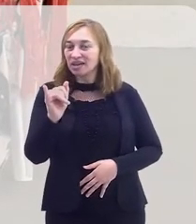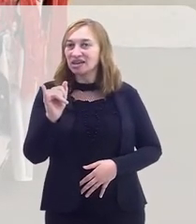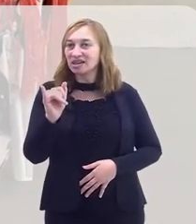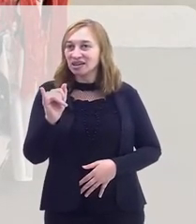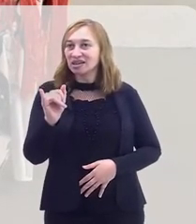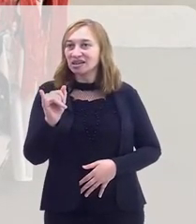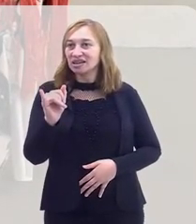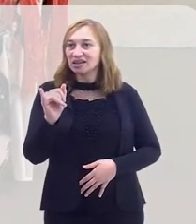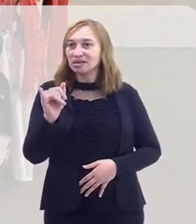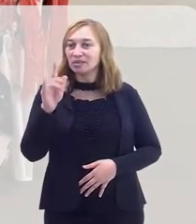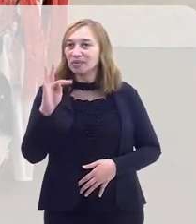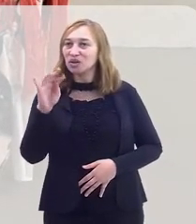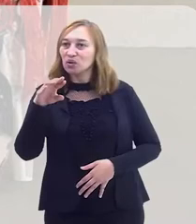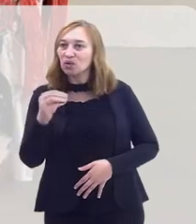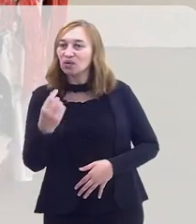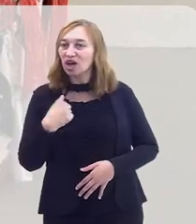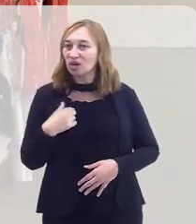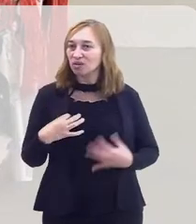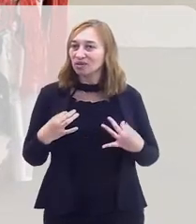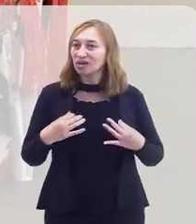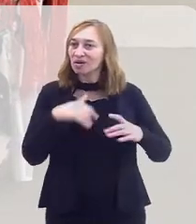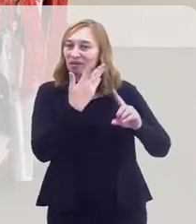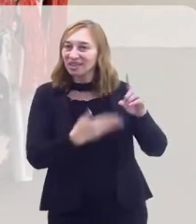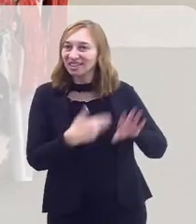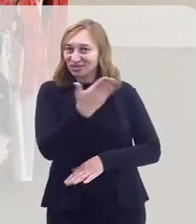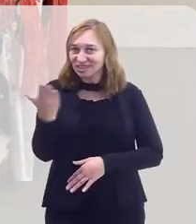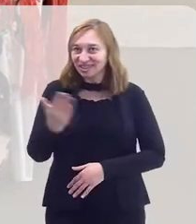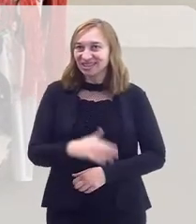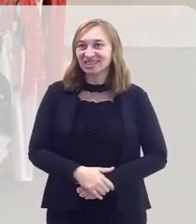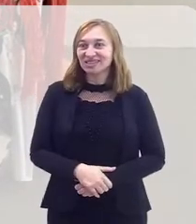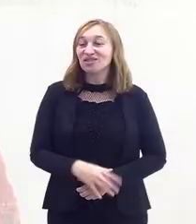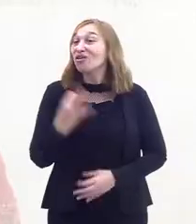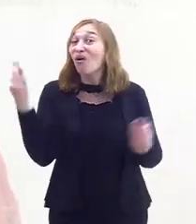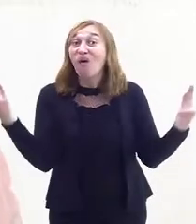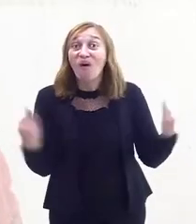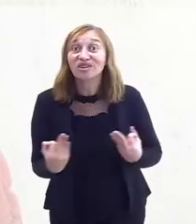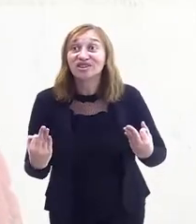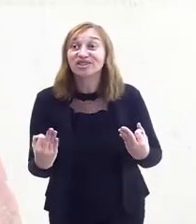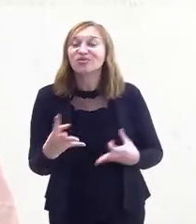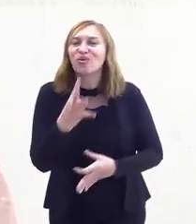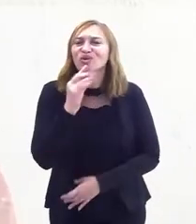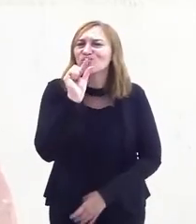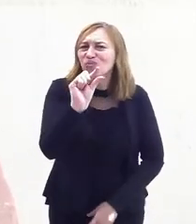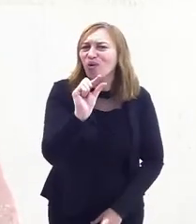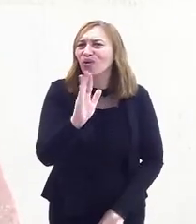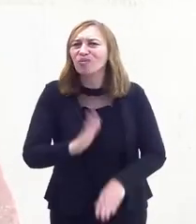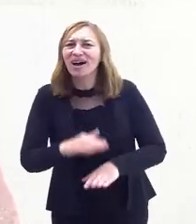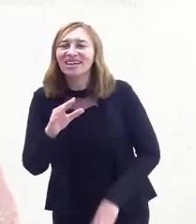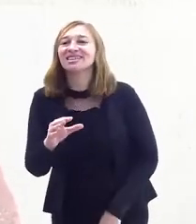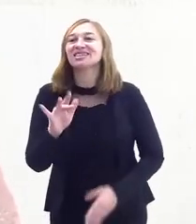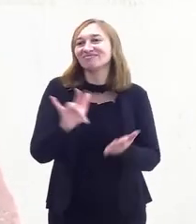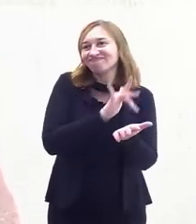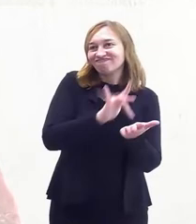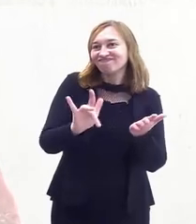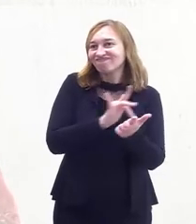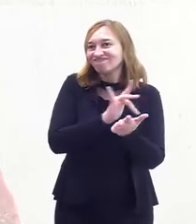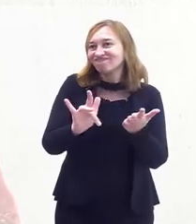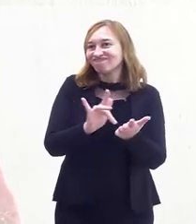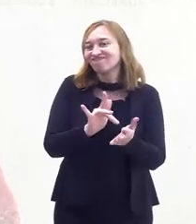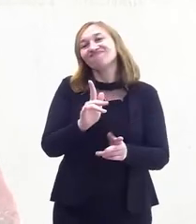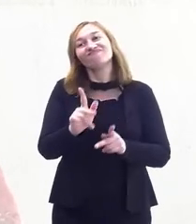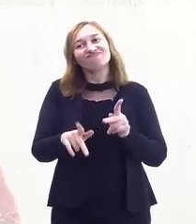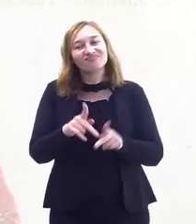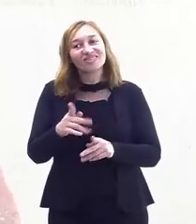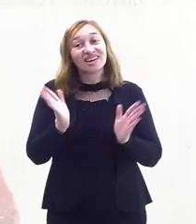vivo, então hoje eu estou com ele em homenagem a vocês. Foi ótimo conhecer um pouco mais sobre os ciganos